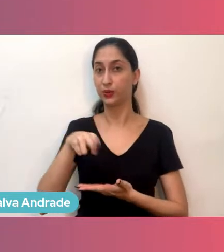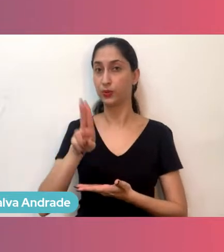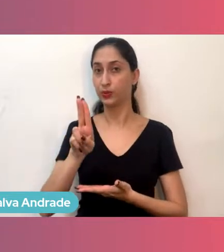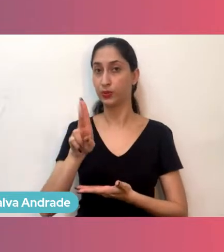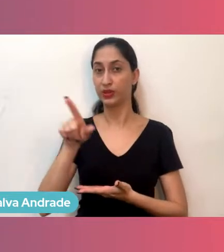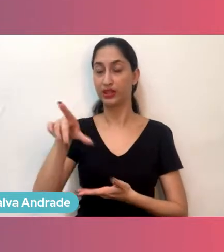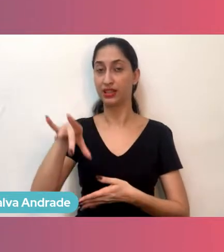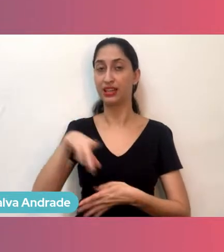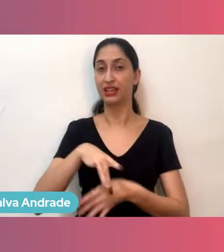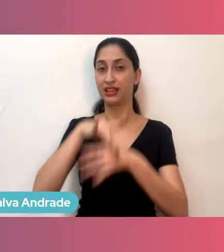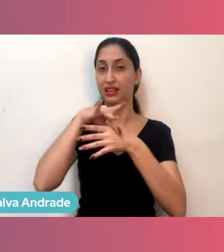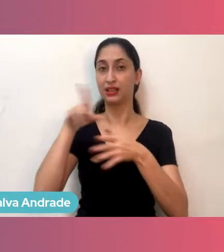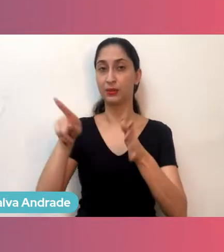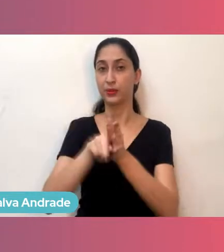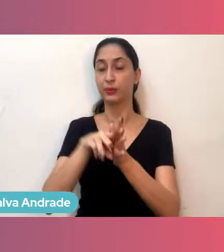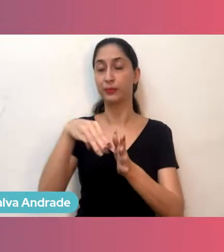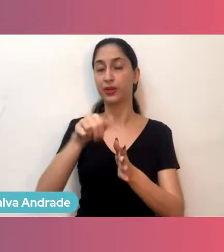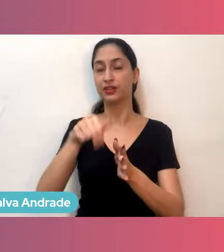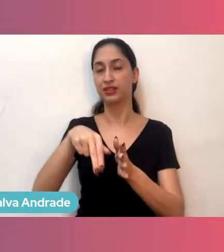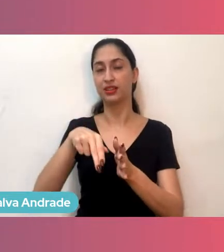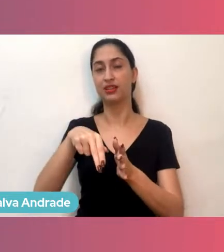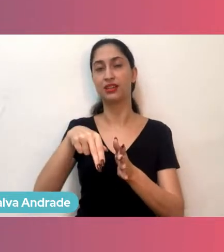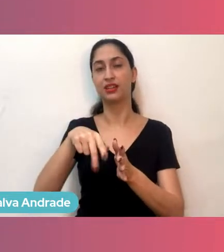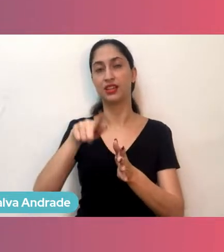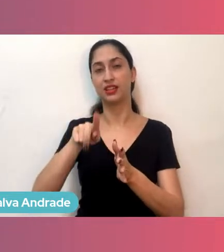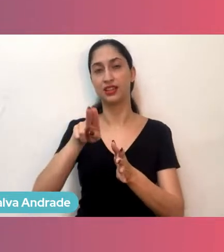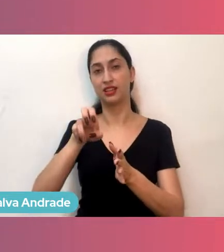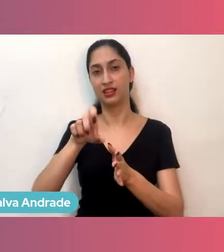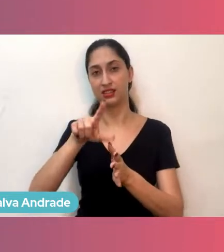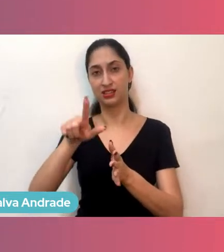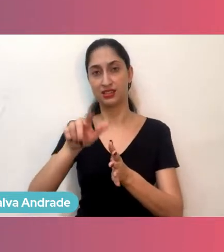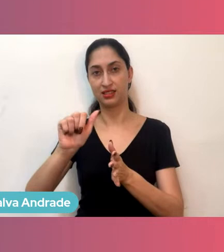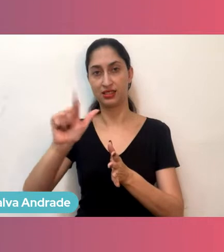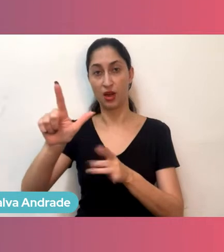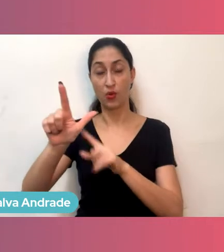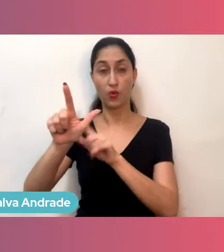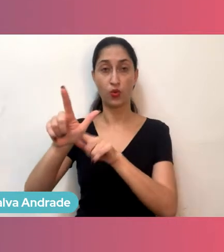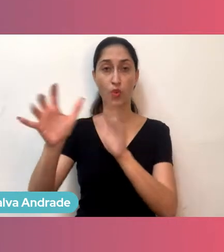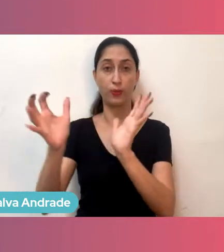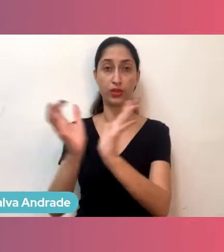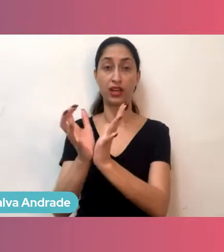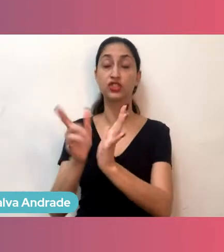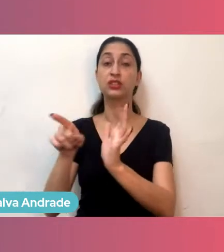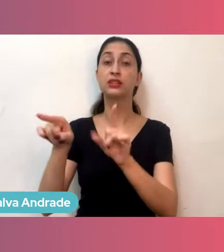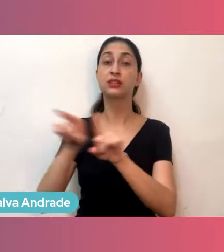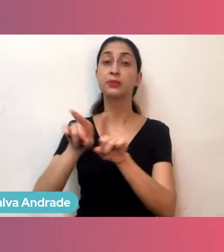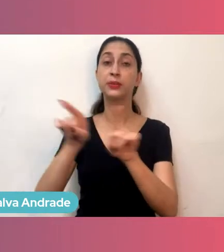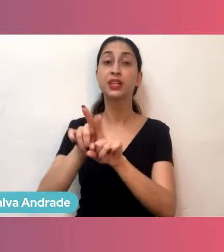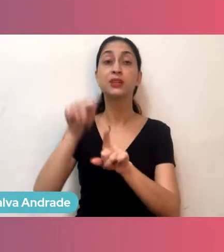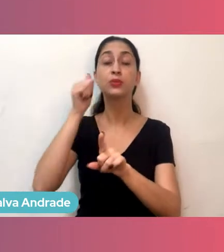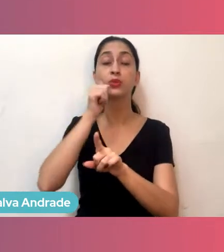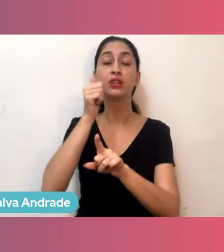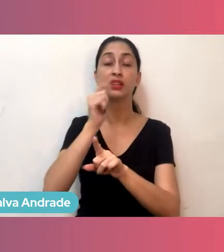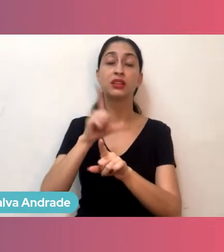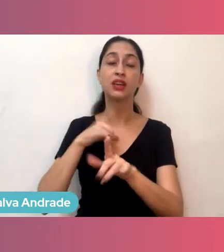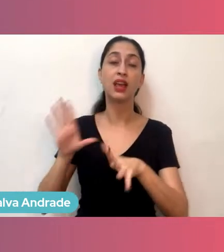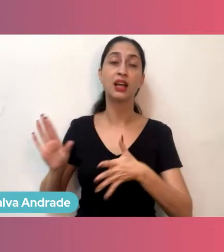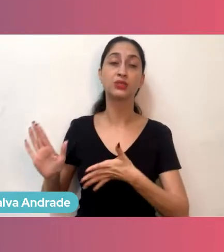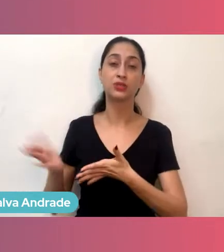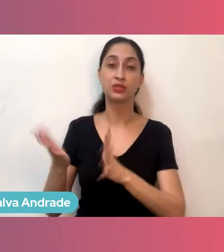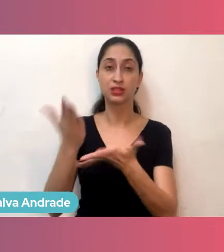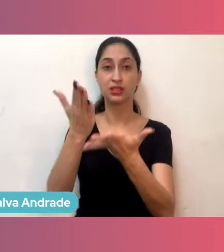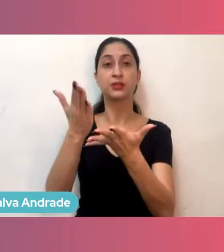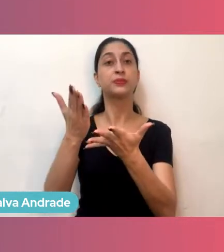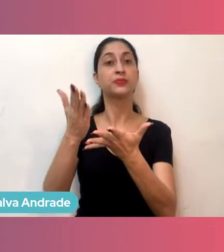uma líder de comunidade da Manguesal, ela tem também uma aceleradora de negócios de mulheres lá em Recife,